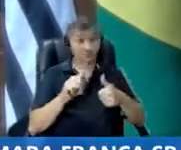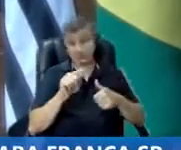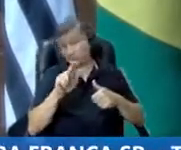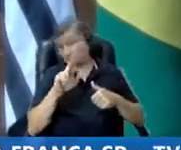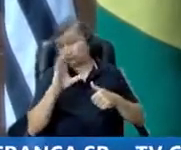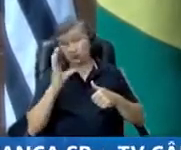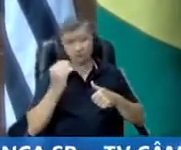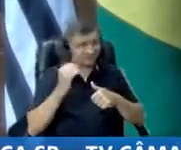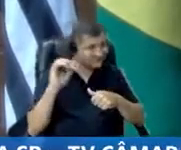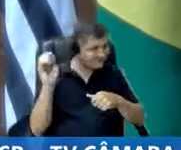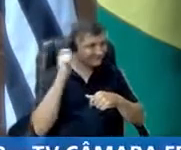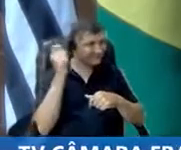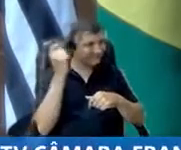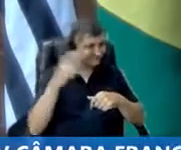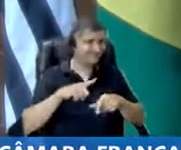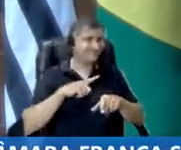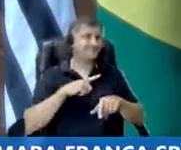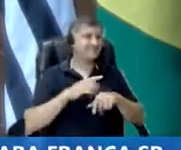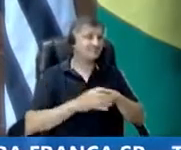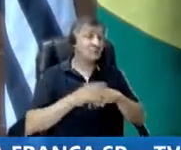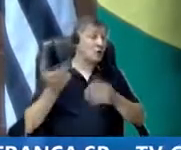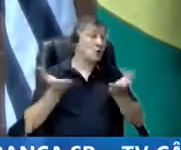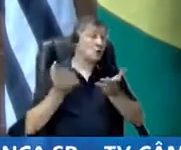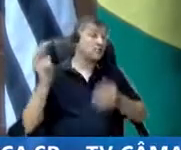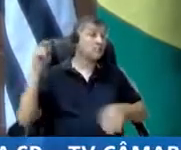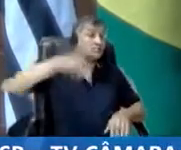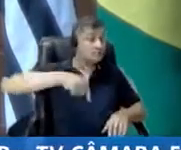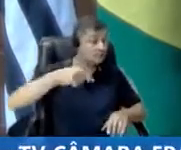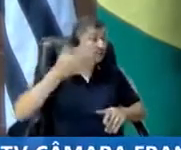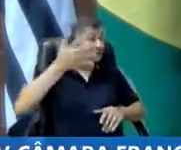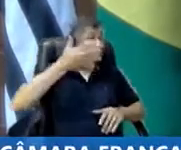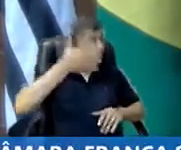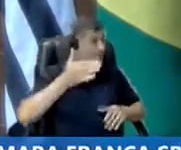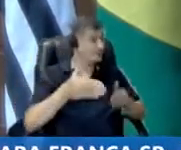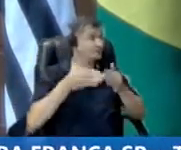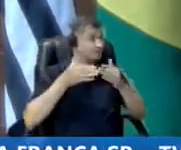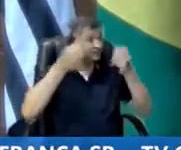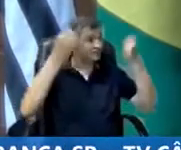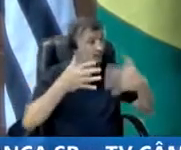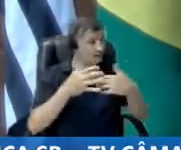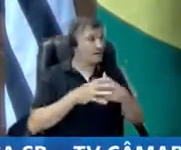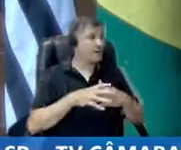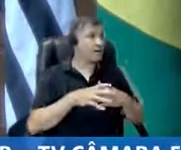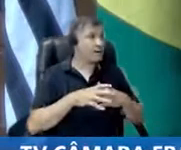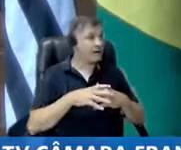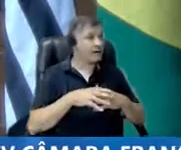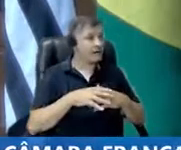Senhor eu venho na tribuna para falar de algumas